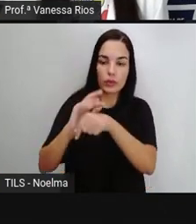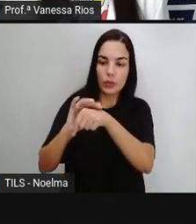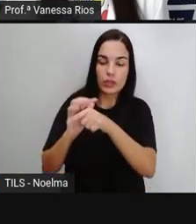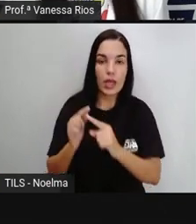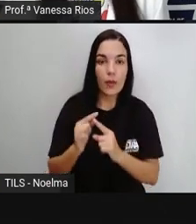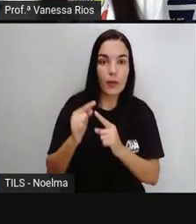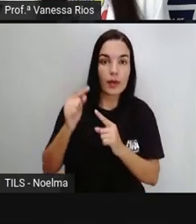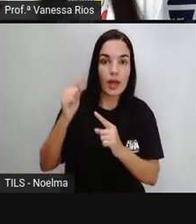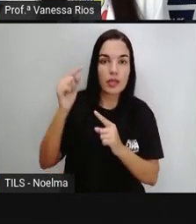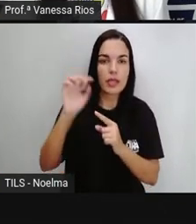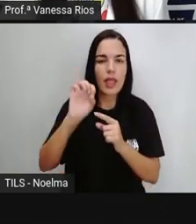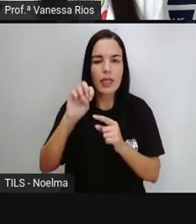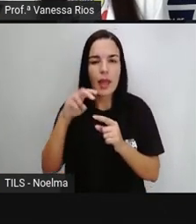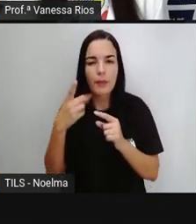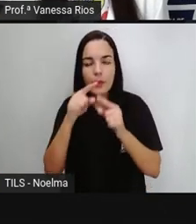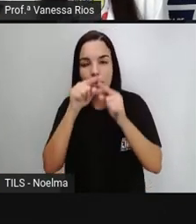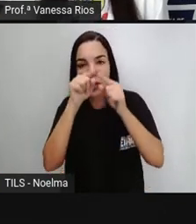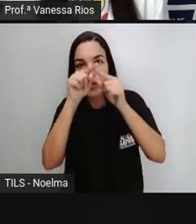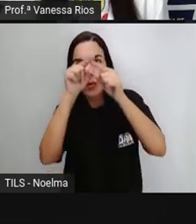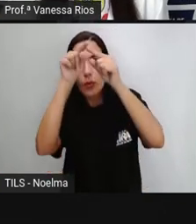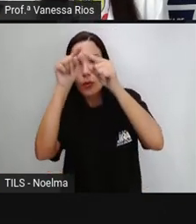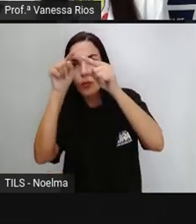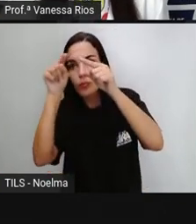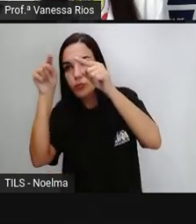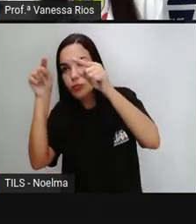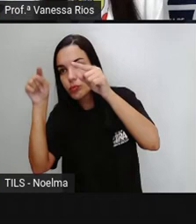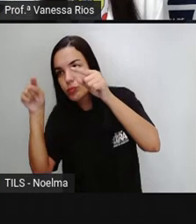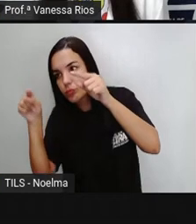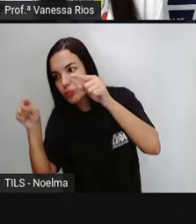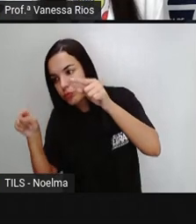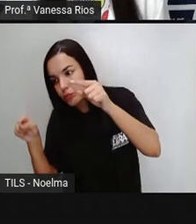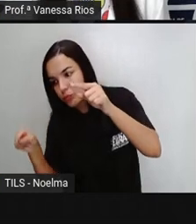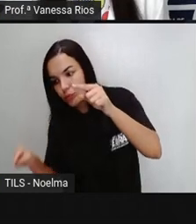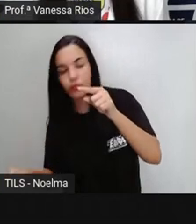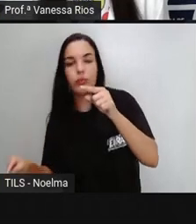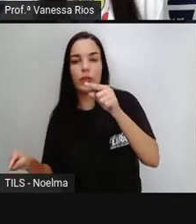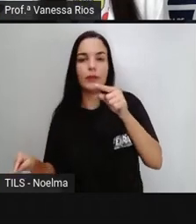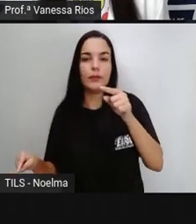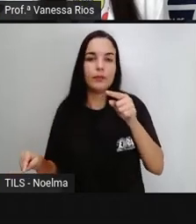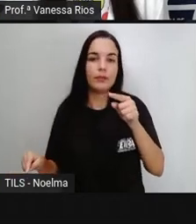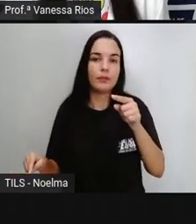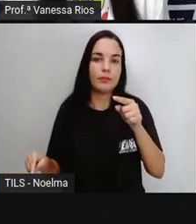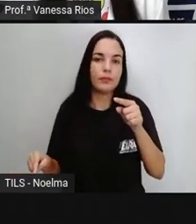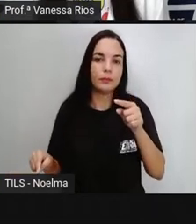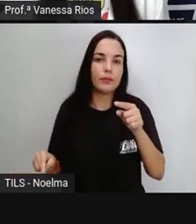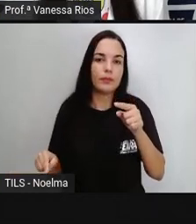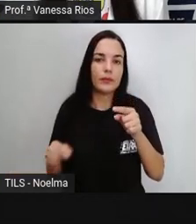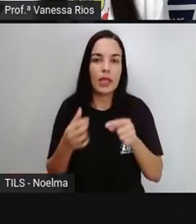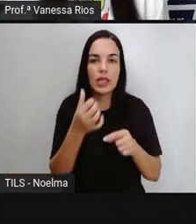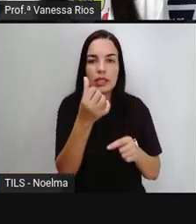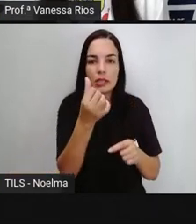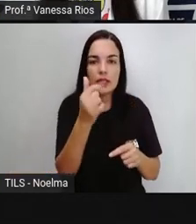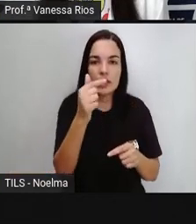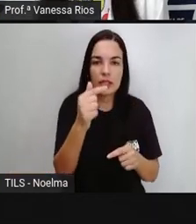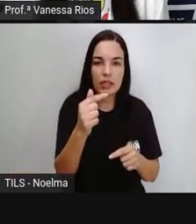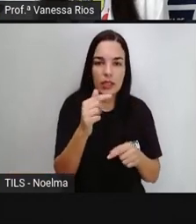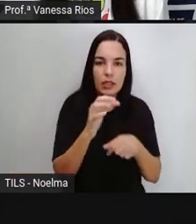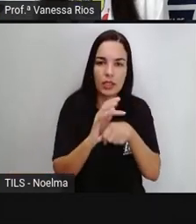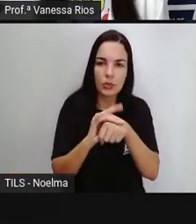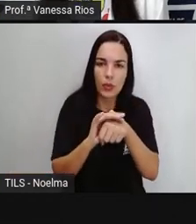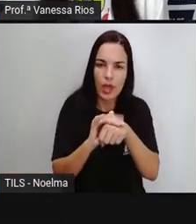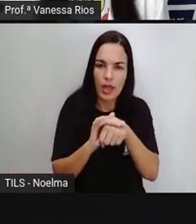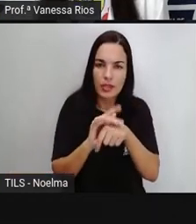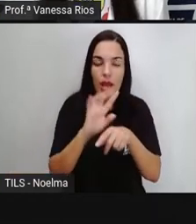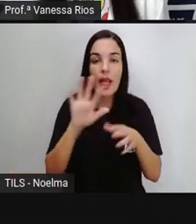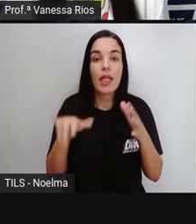novamente decresce de 886, passa para 673 surtos em